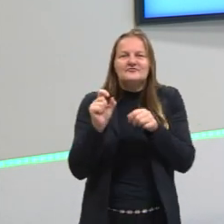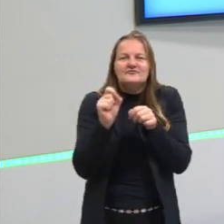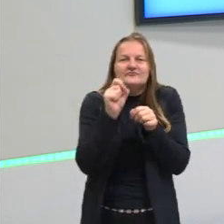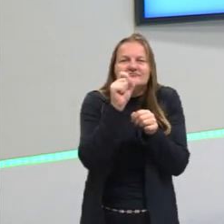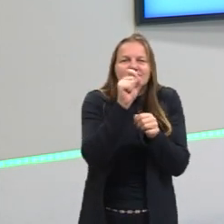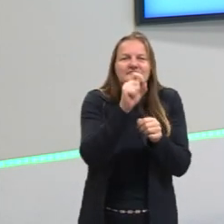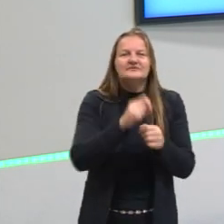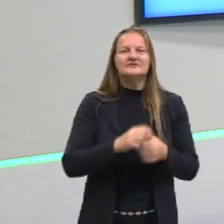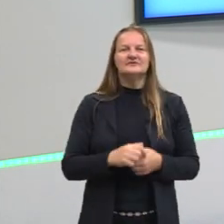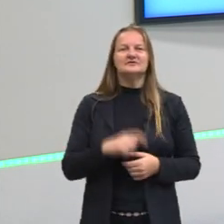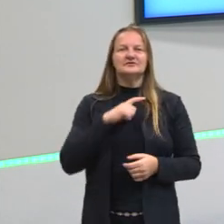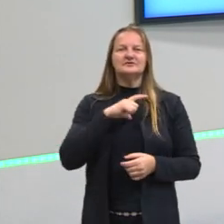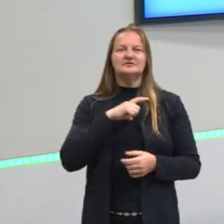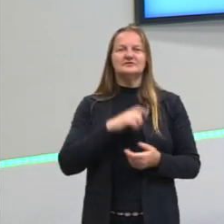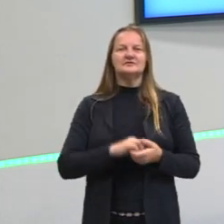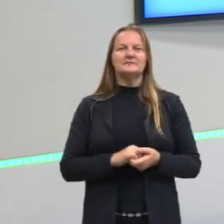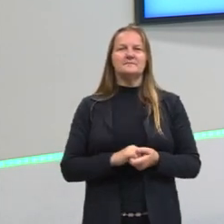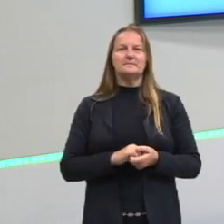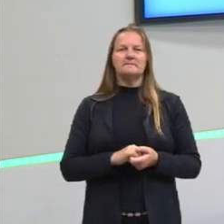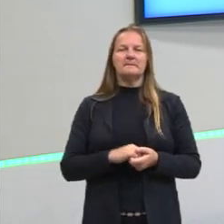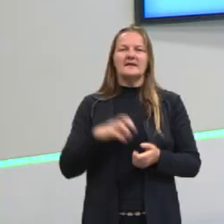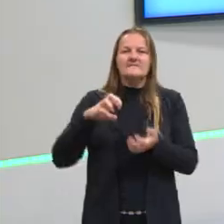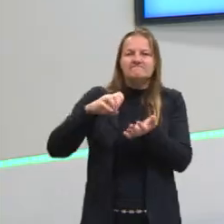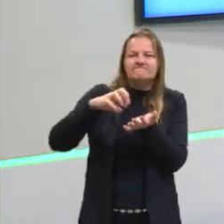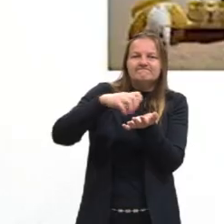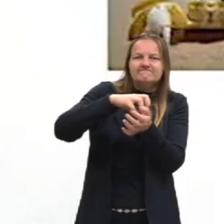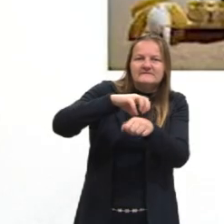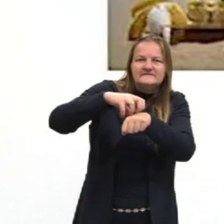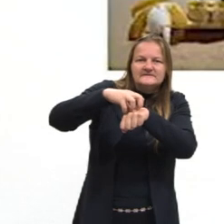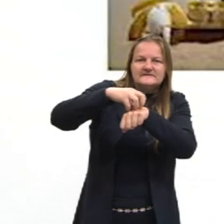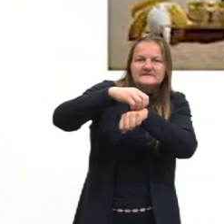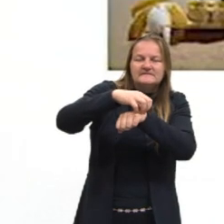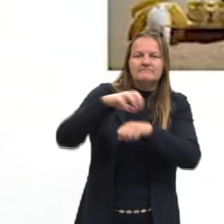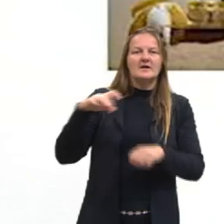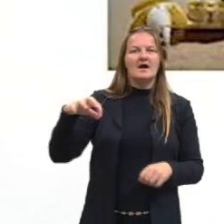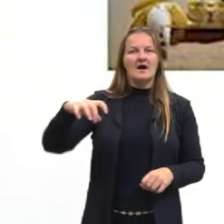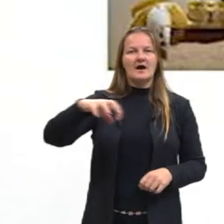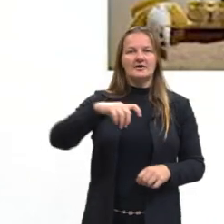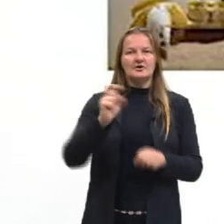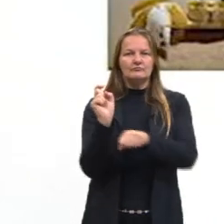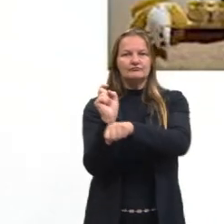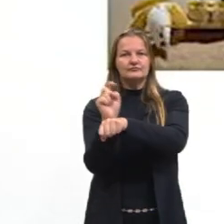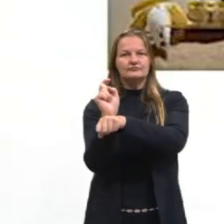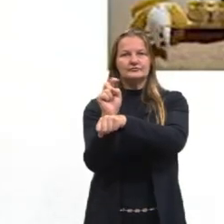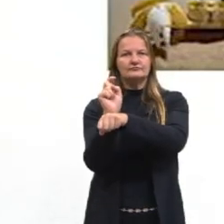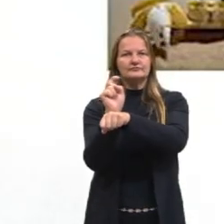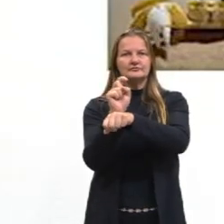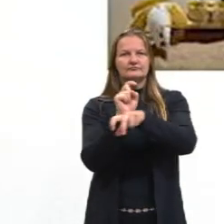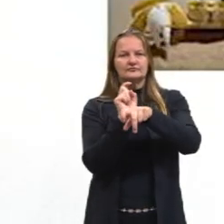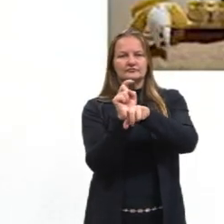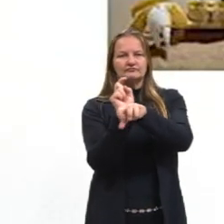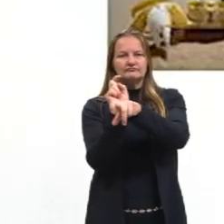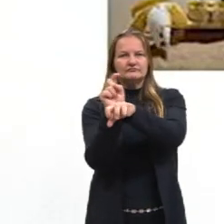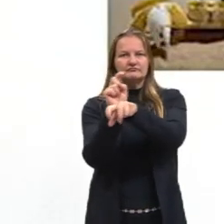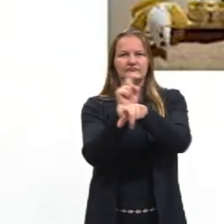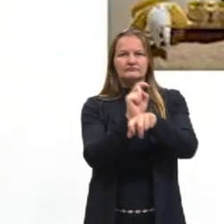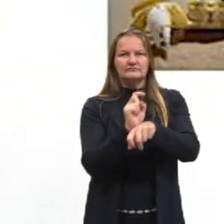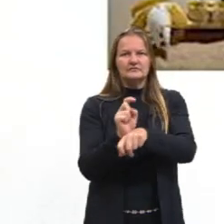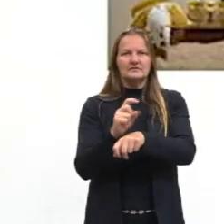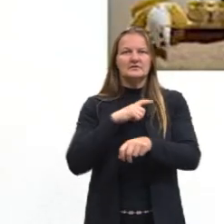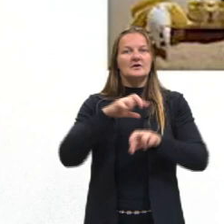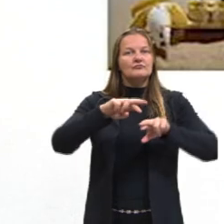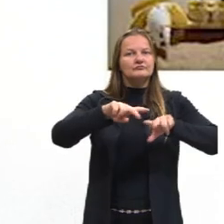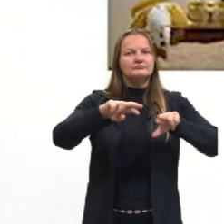capatos, desculpa, os cirizinhos, as aranhas, os escorpiões, temos as lacraias. É muito